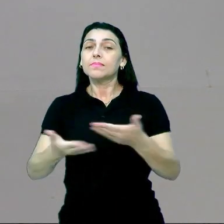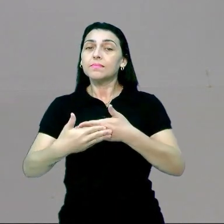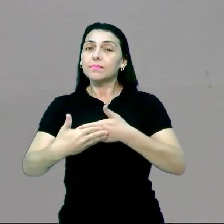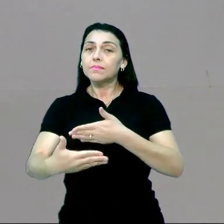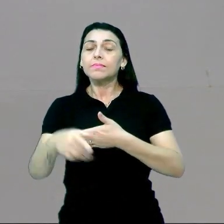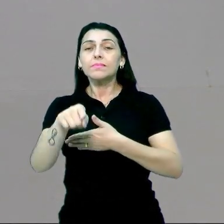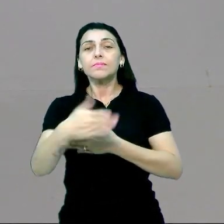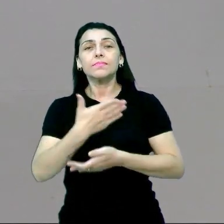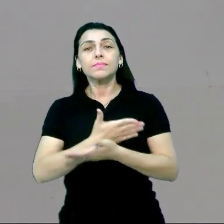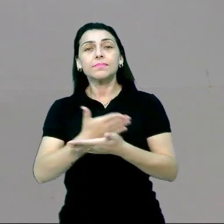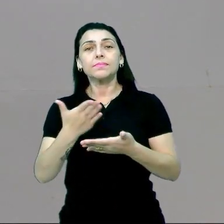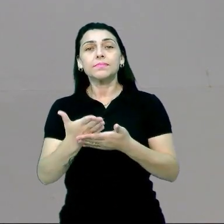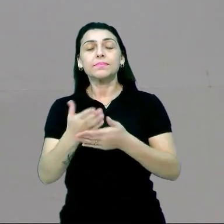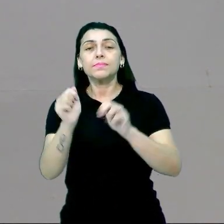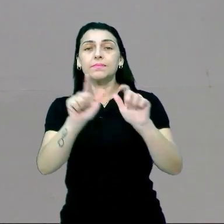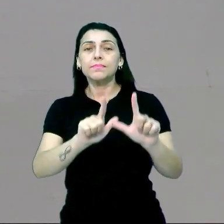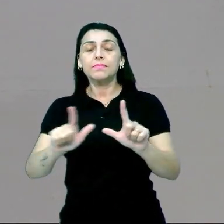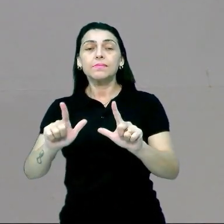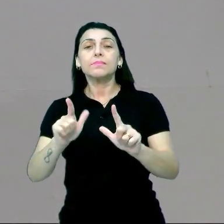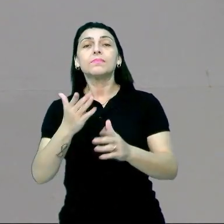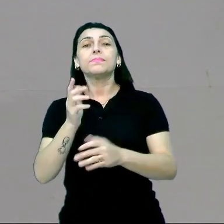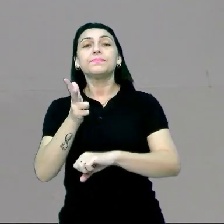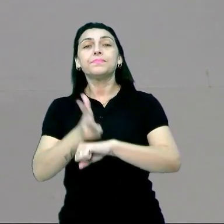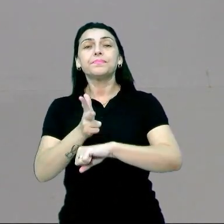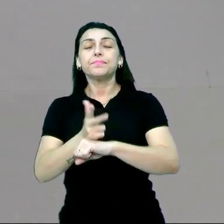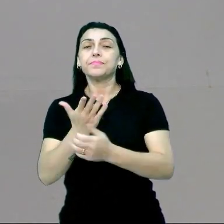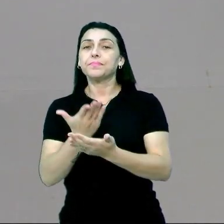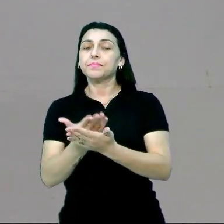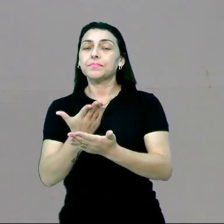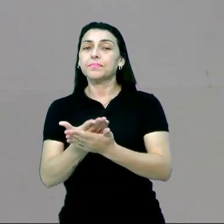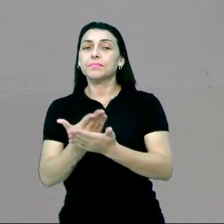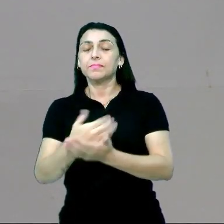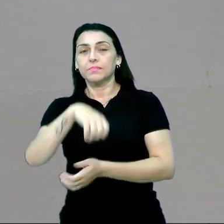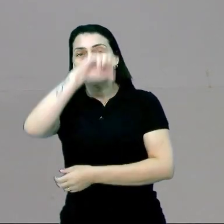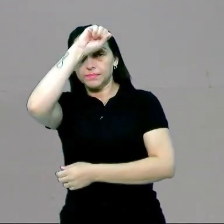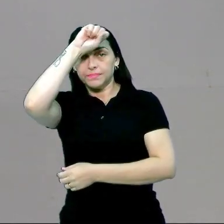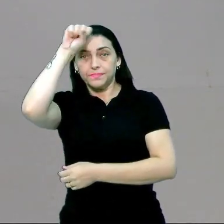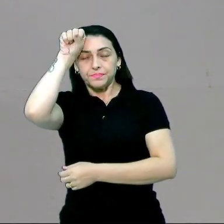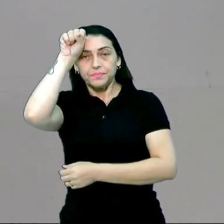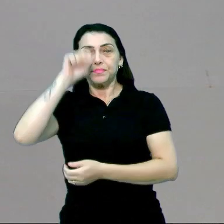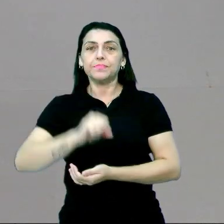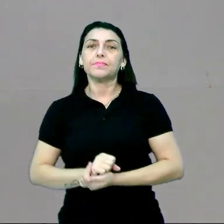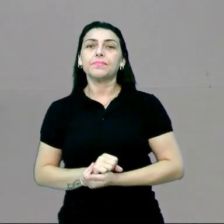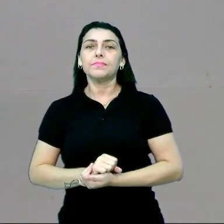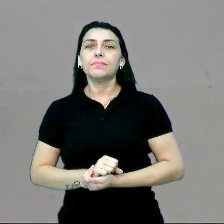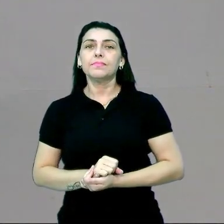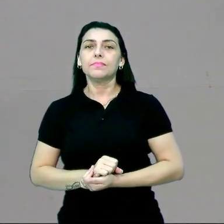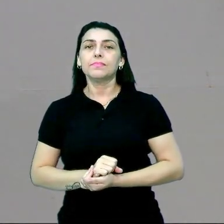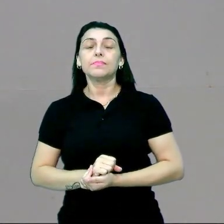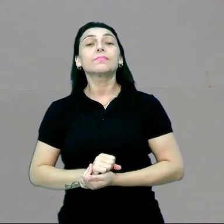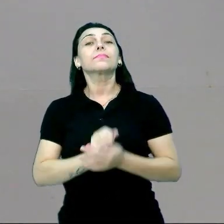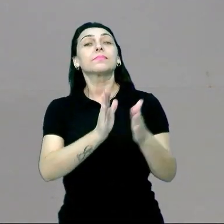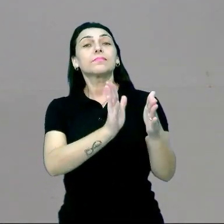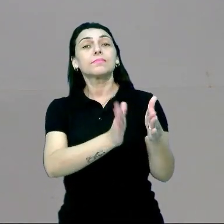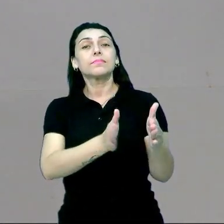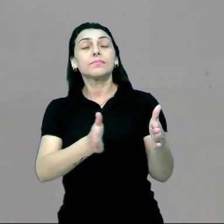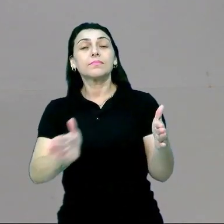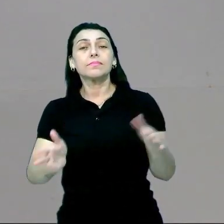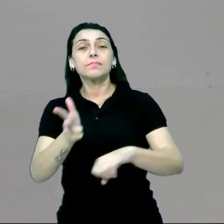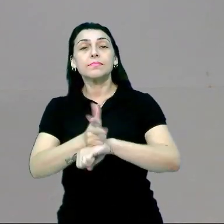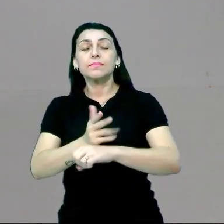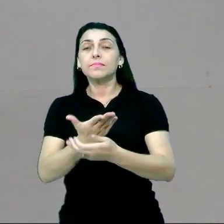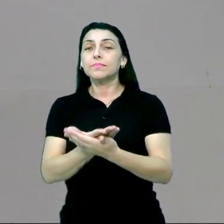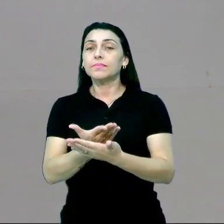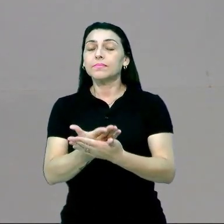de agora você começa a acompanhar mais uma videoaula de Sociologia. Essa sequência de